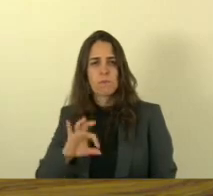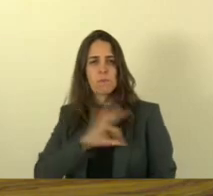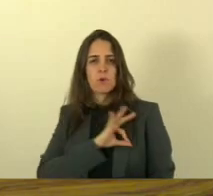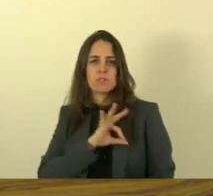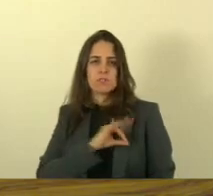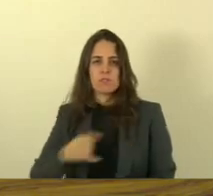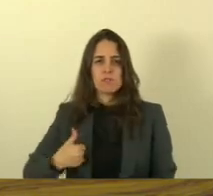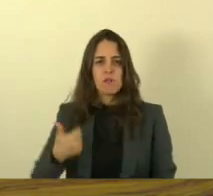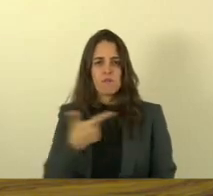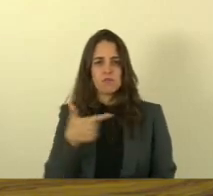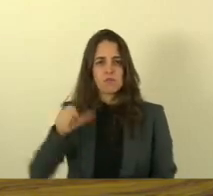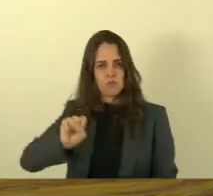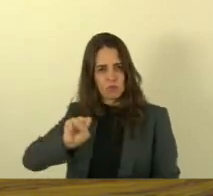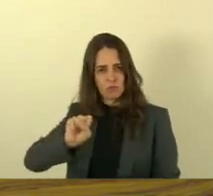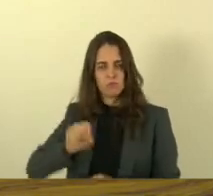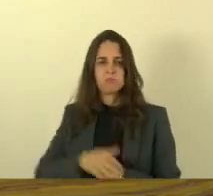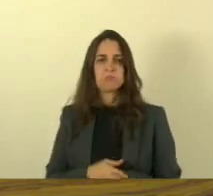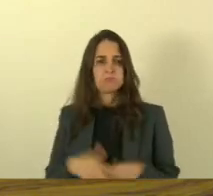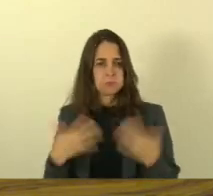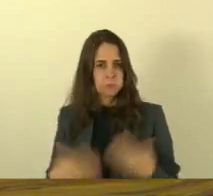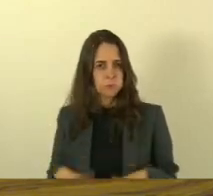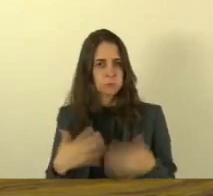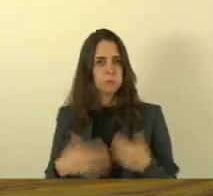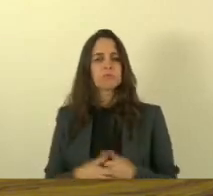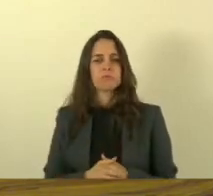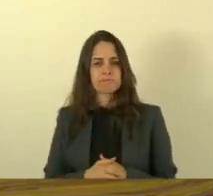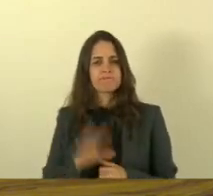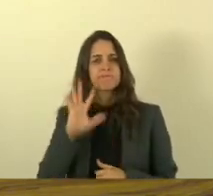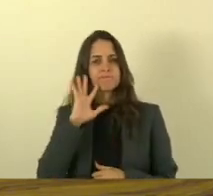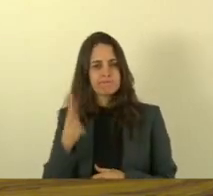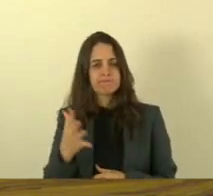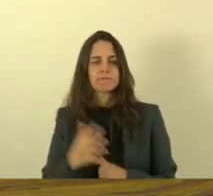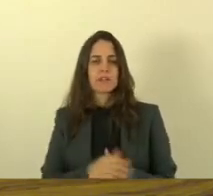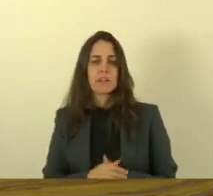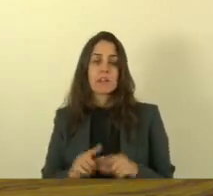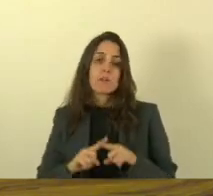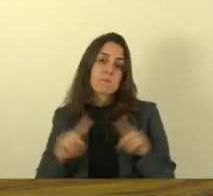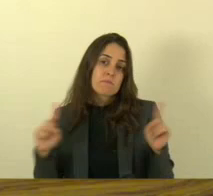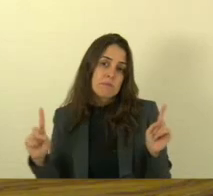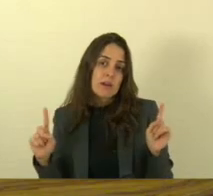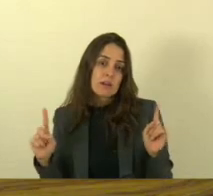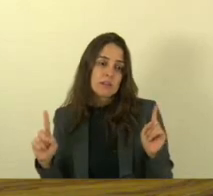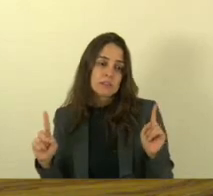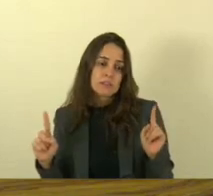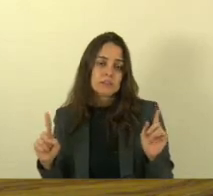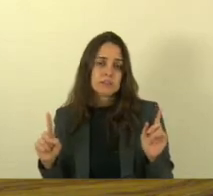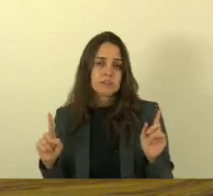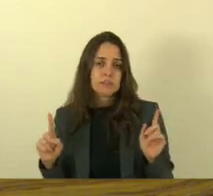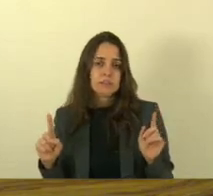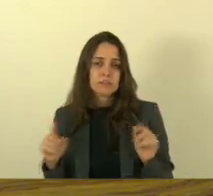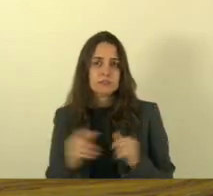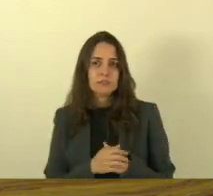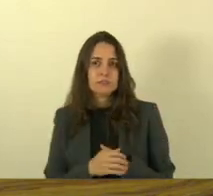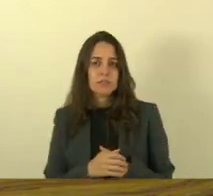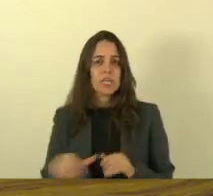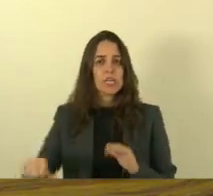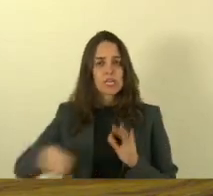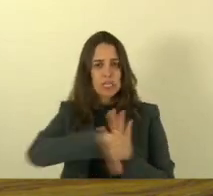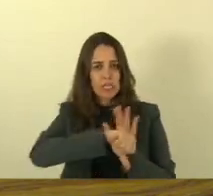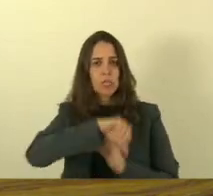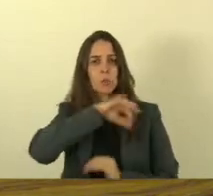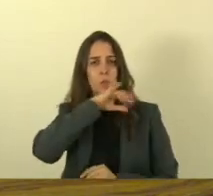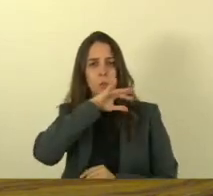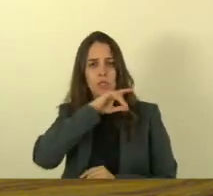anos então é uma situação dramática mas que não pode ficar impune para um crime bárbaro e